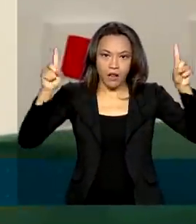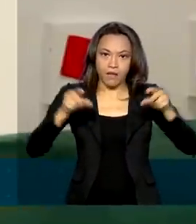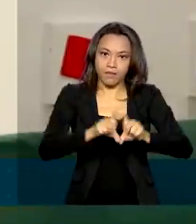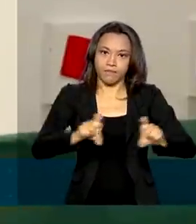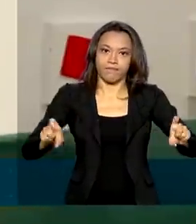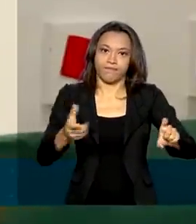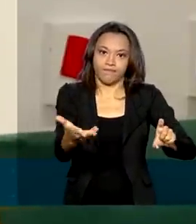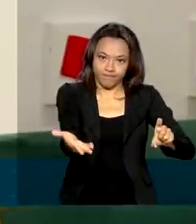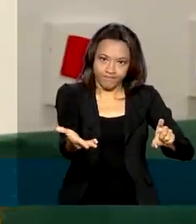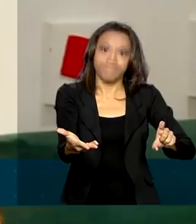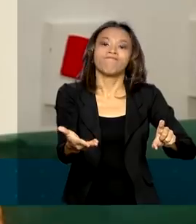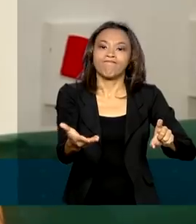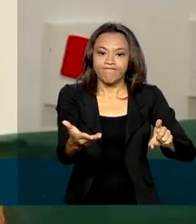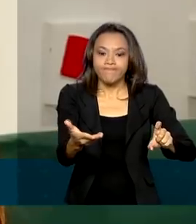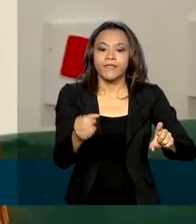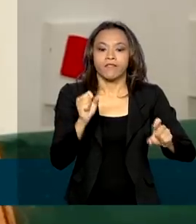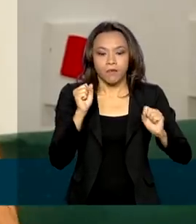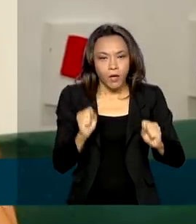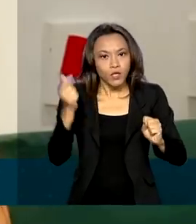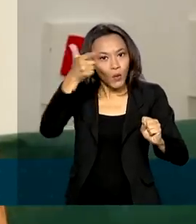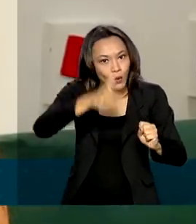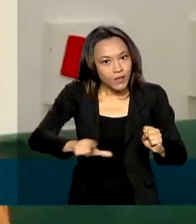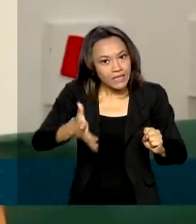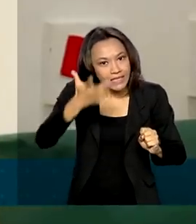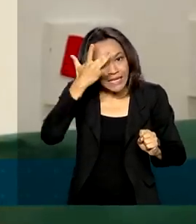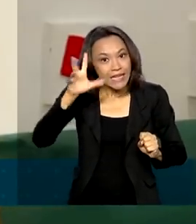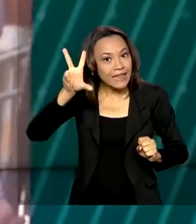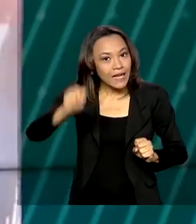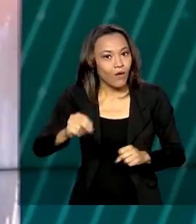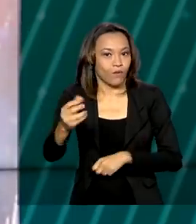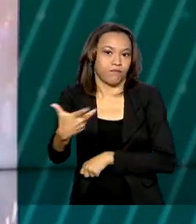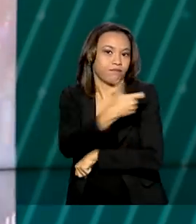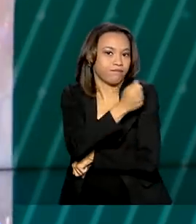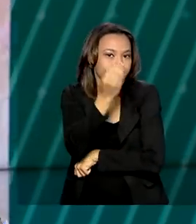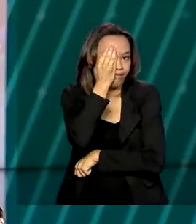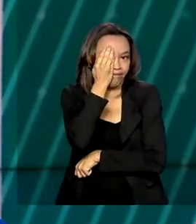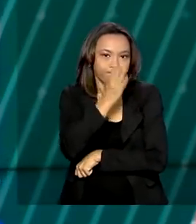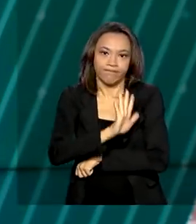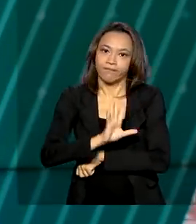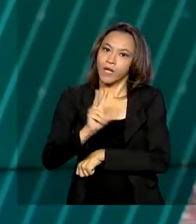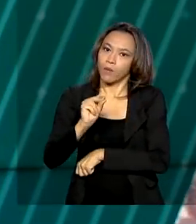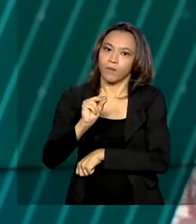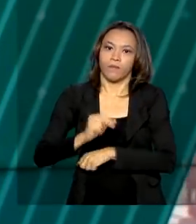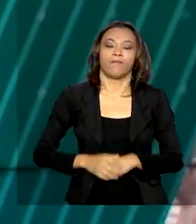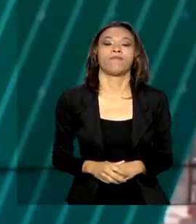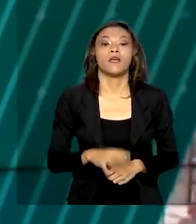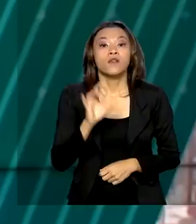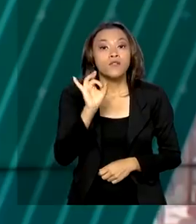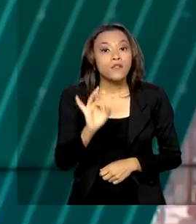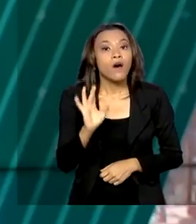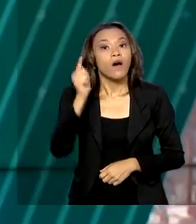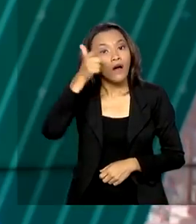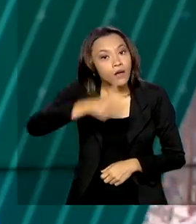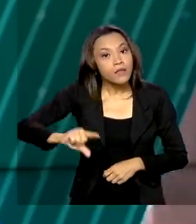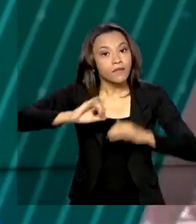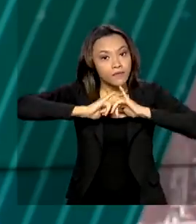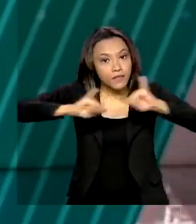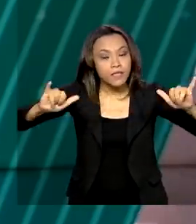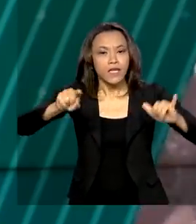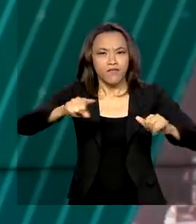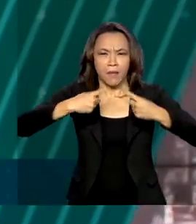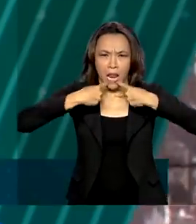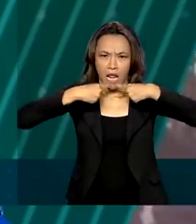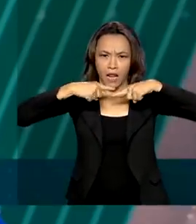.br. Vacina Pirata Não. Então, só reforçando que as denúncias podem ser